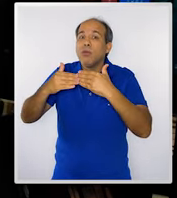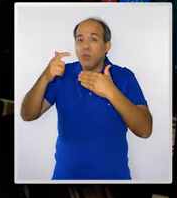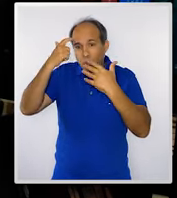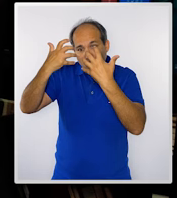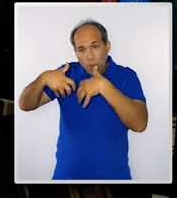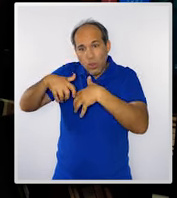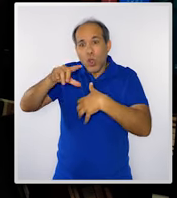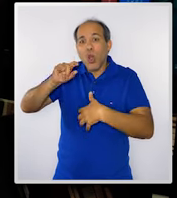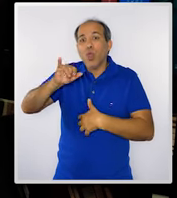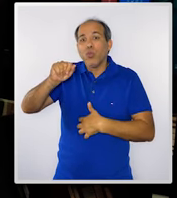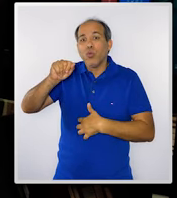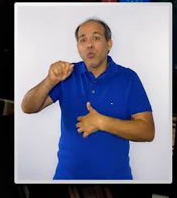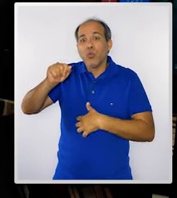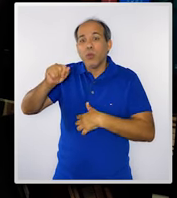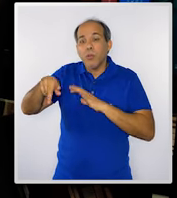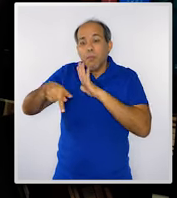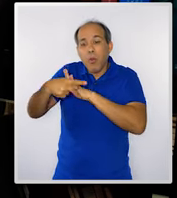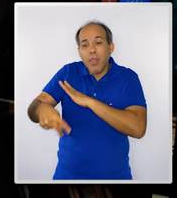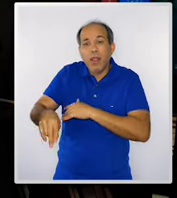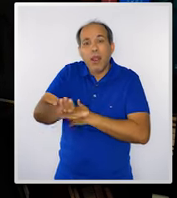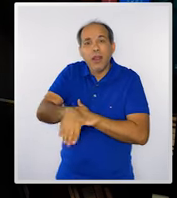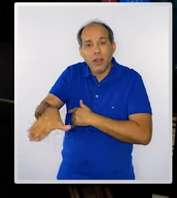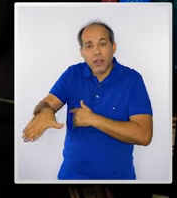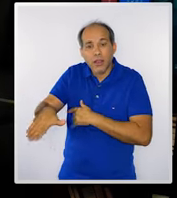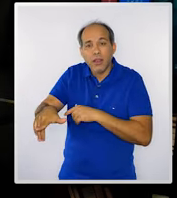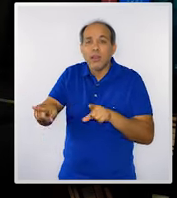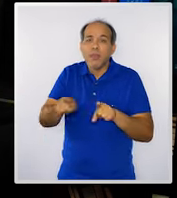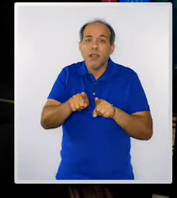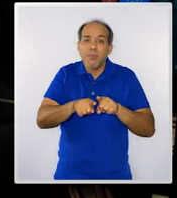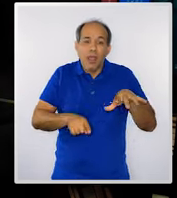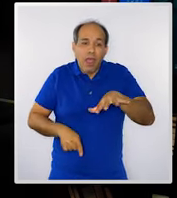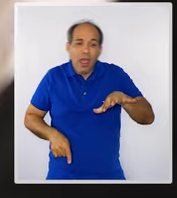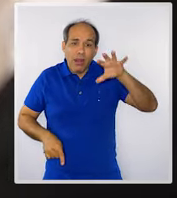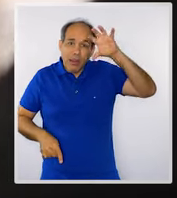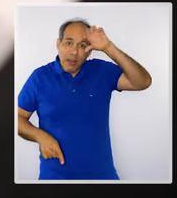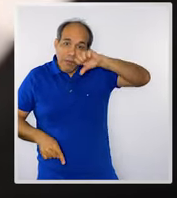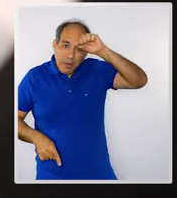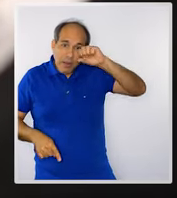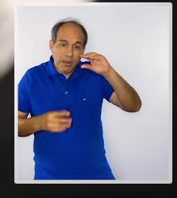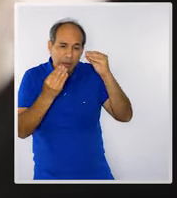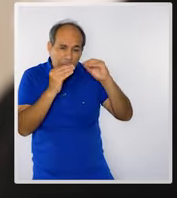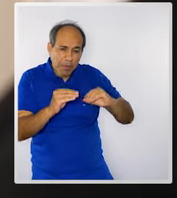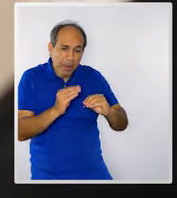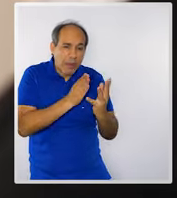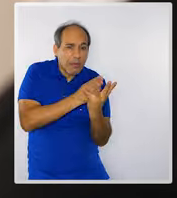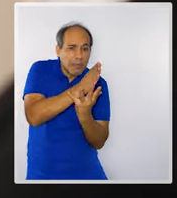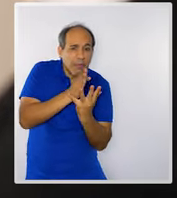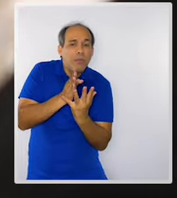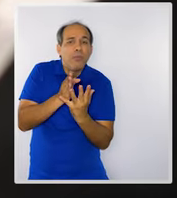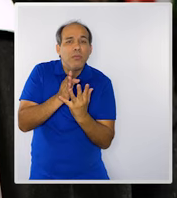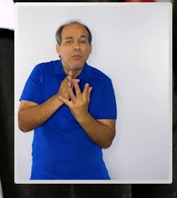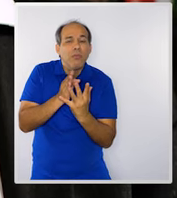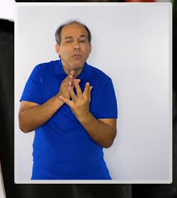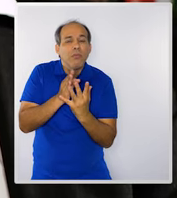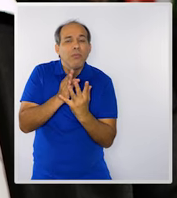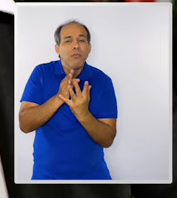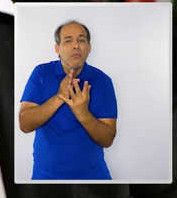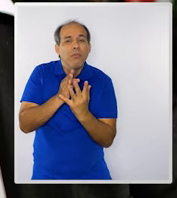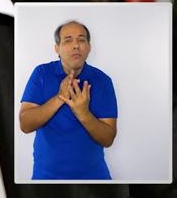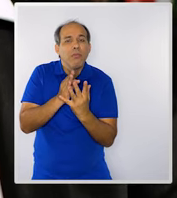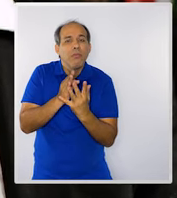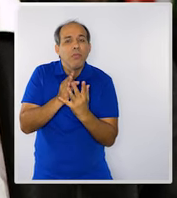do raciocínio lógico da criança. Na aprendizagem, se estabelecem metas